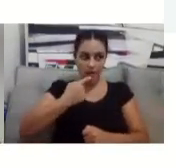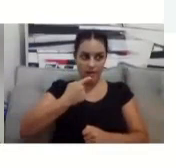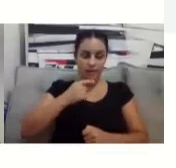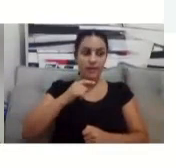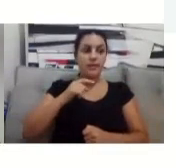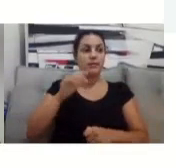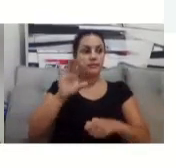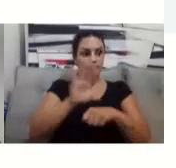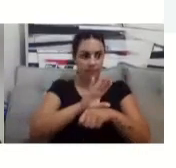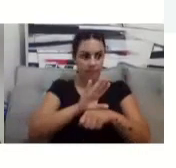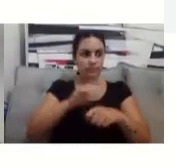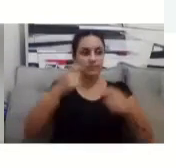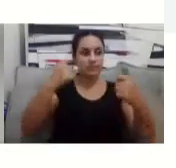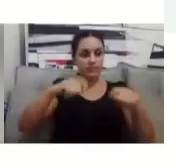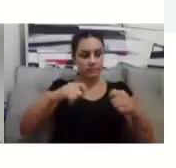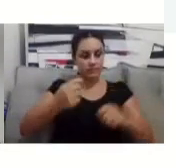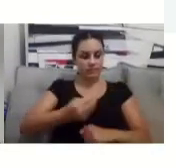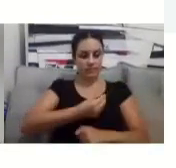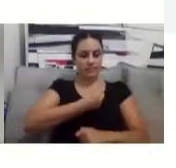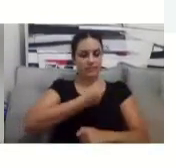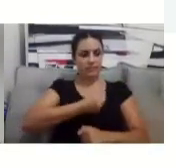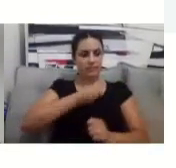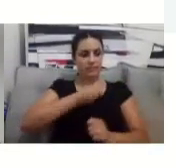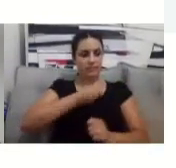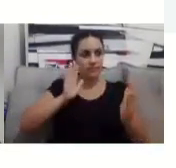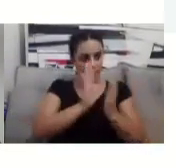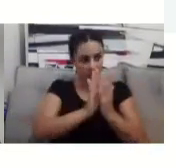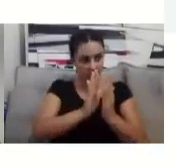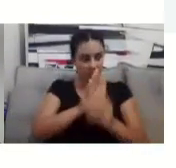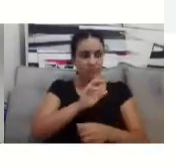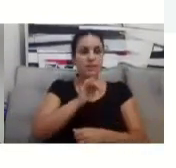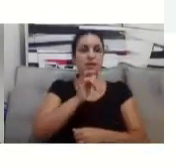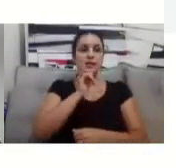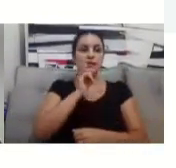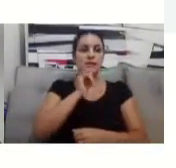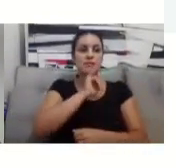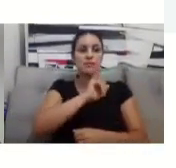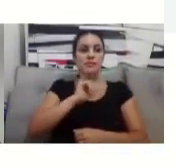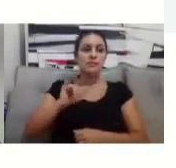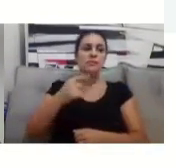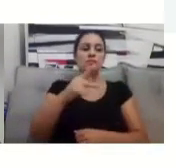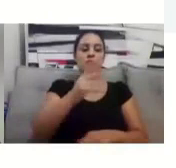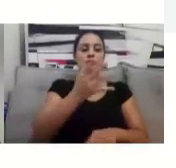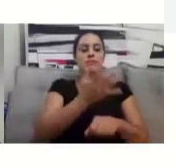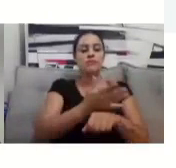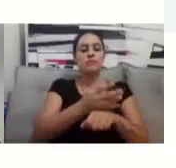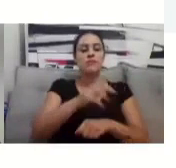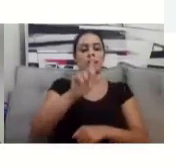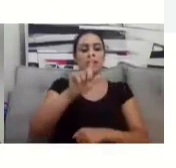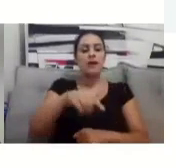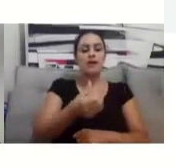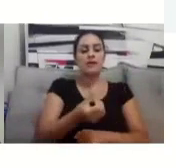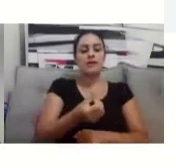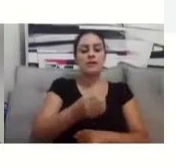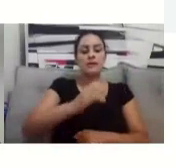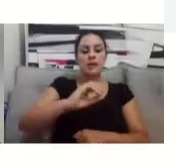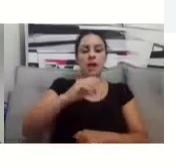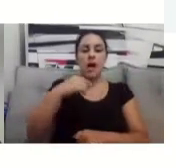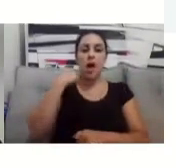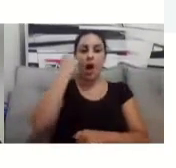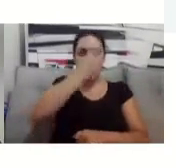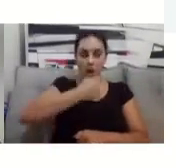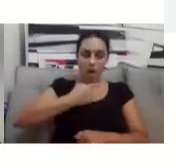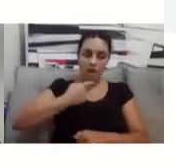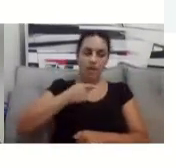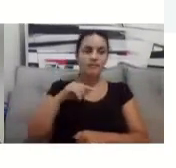Então, se vocês têm uma disciplina de 60 horas, vocês vão ter no mínimo aí de aulas presenciais, quando isso tudo voltar ao normal,